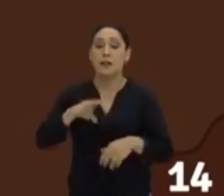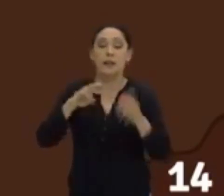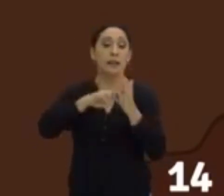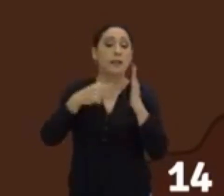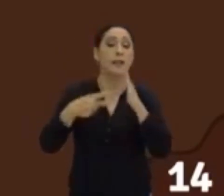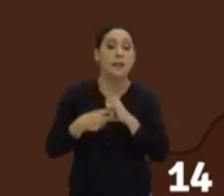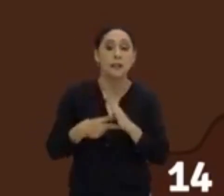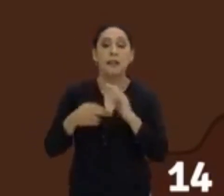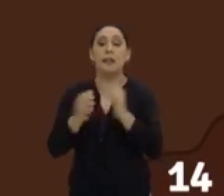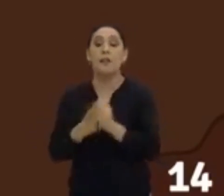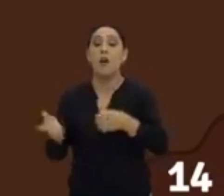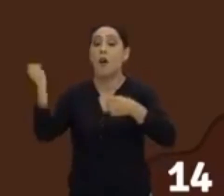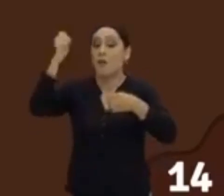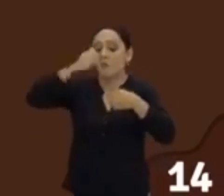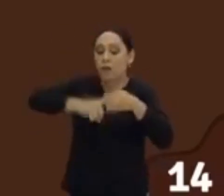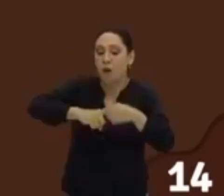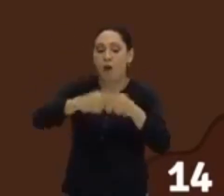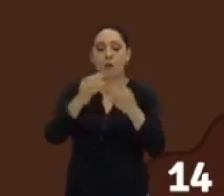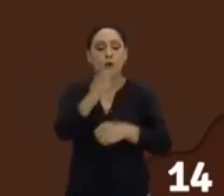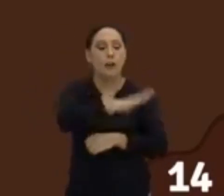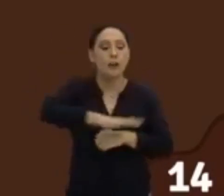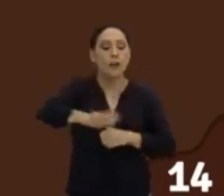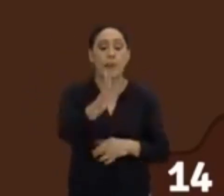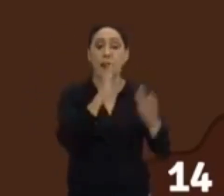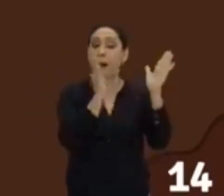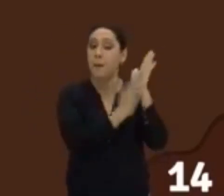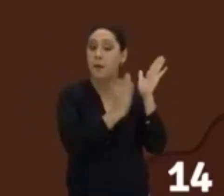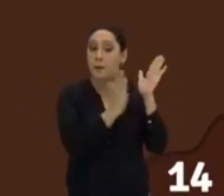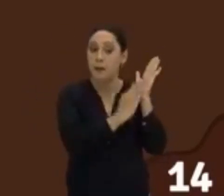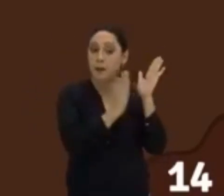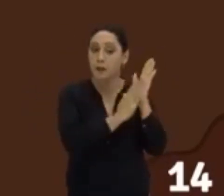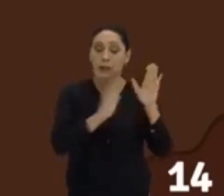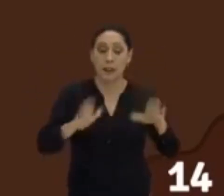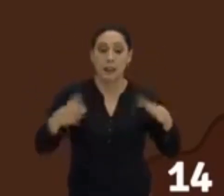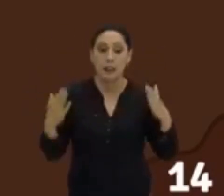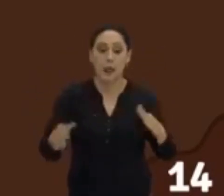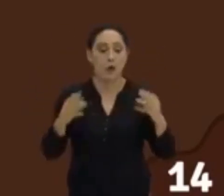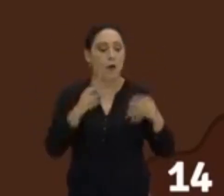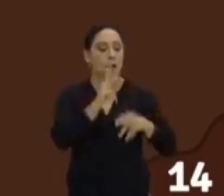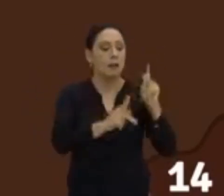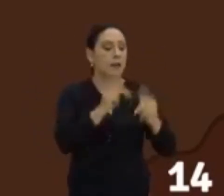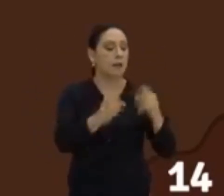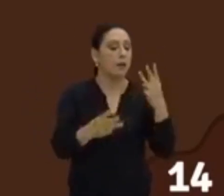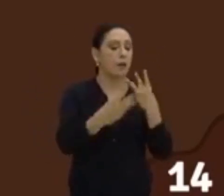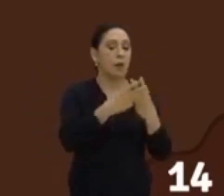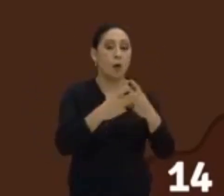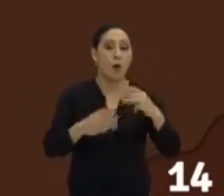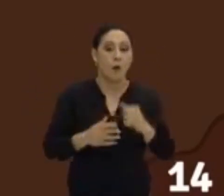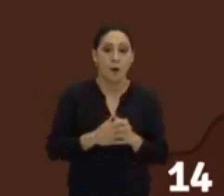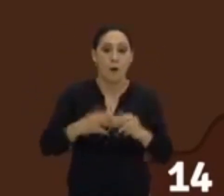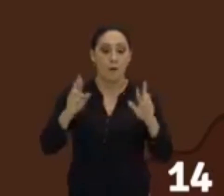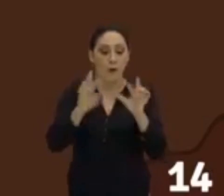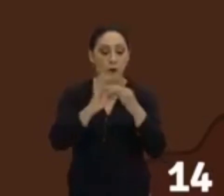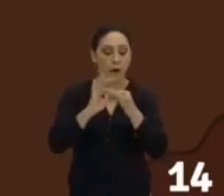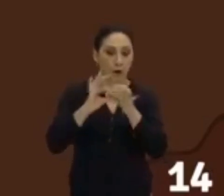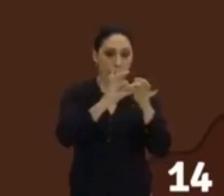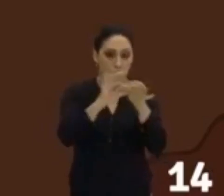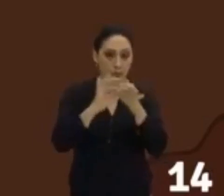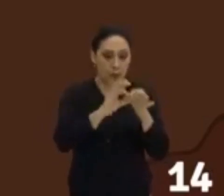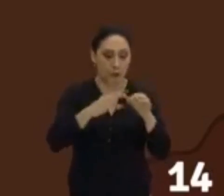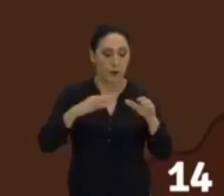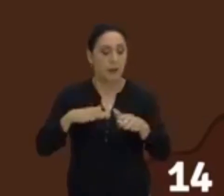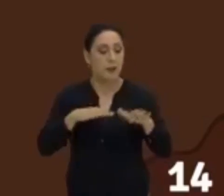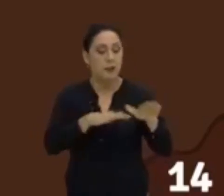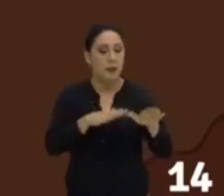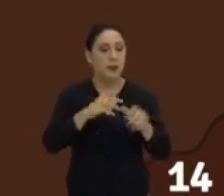significa retorno à Terra Prometida. Então, esses judeus se reuniram nesse congresso sionista e